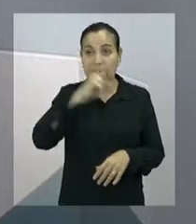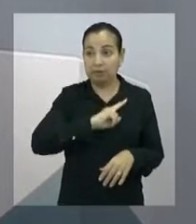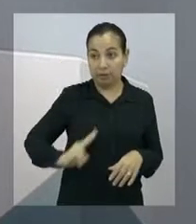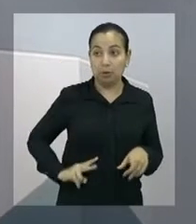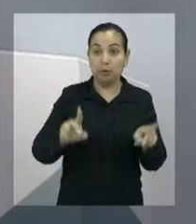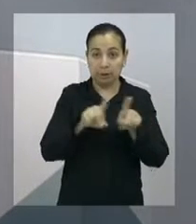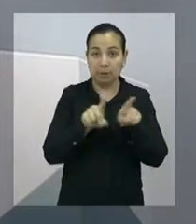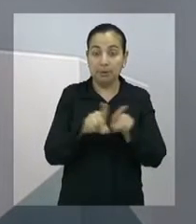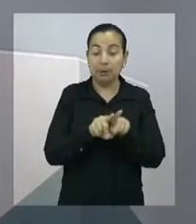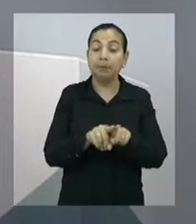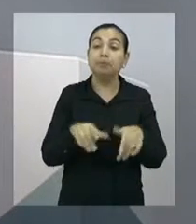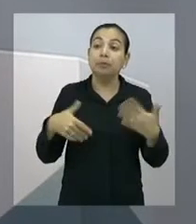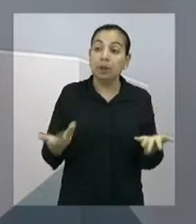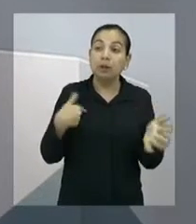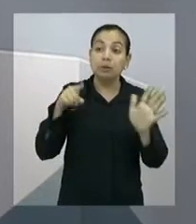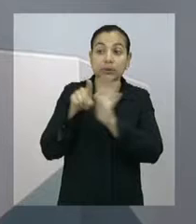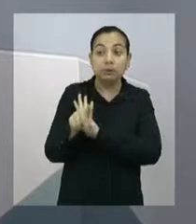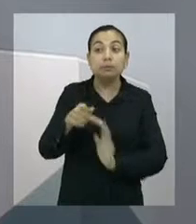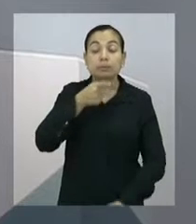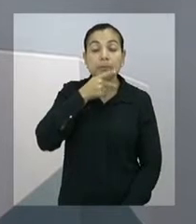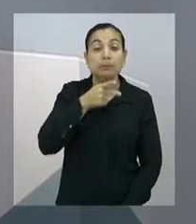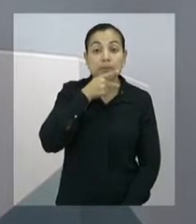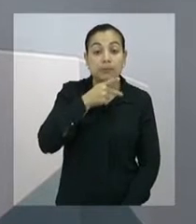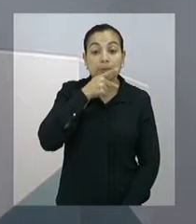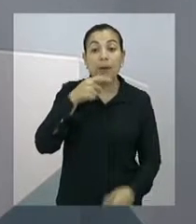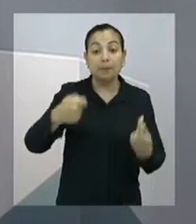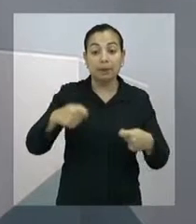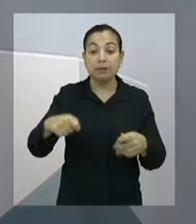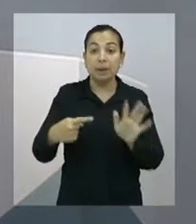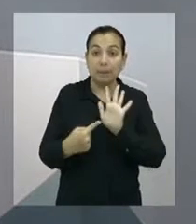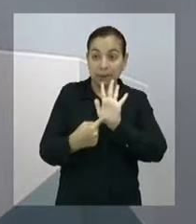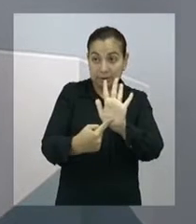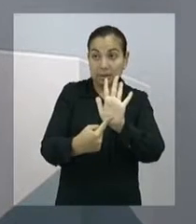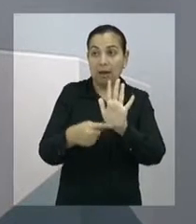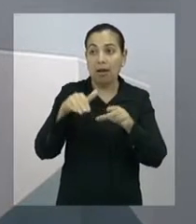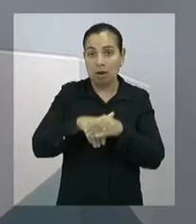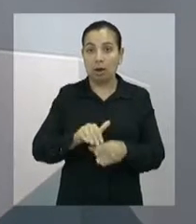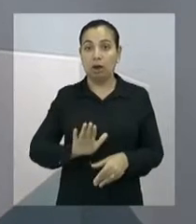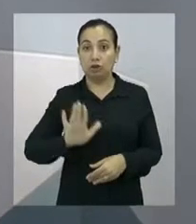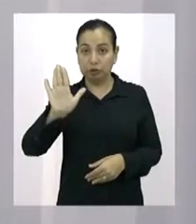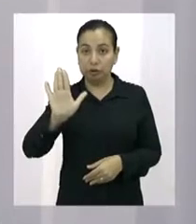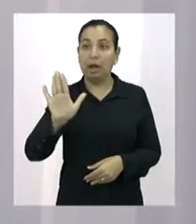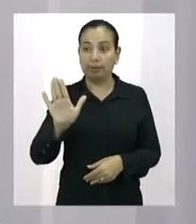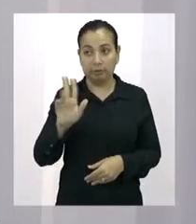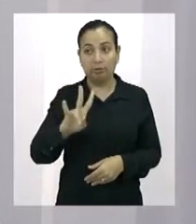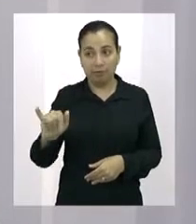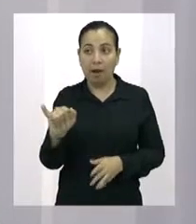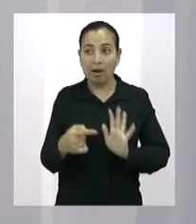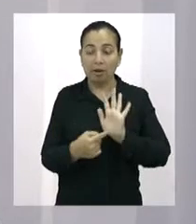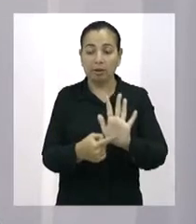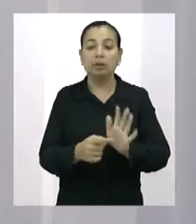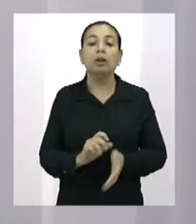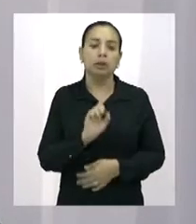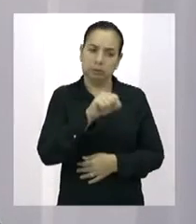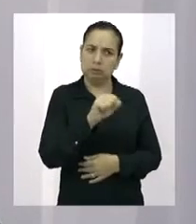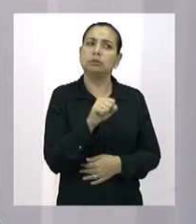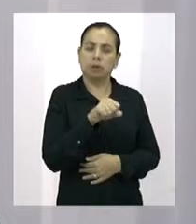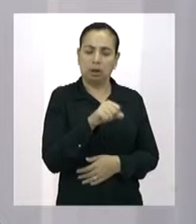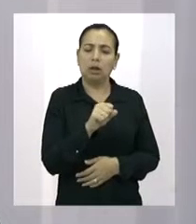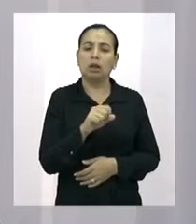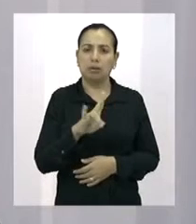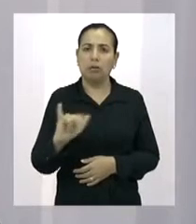o seu partido, acredito que vai apresentar um pré-candidato e um candidato. Sim, com certeza. O nosso partido,